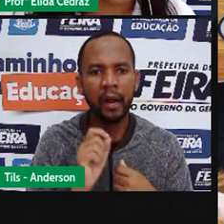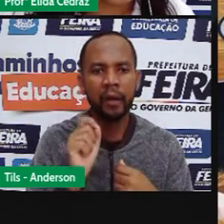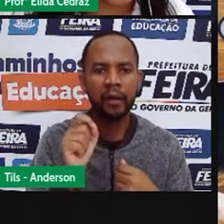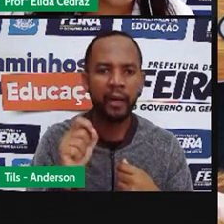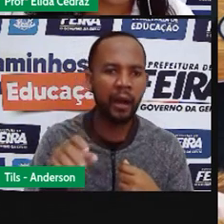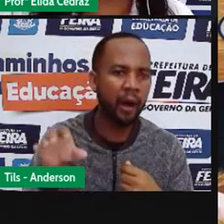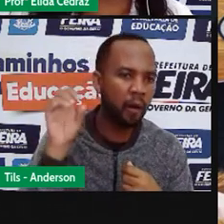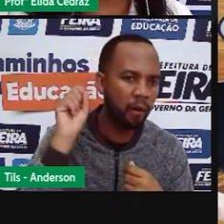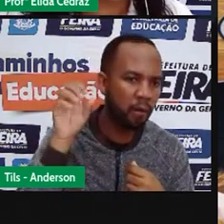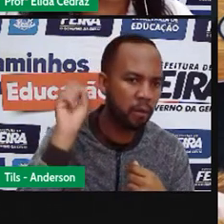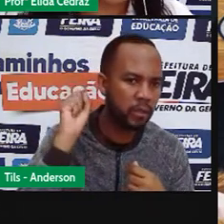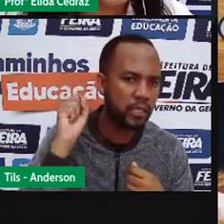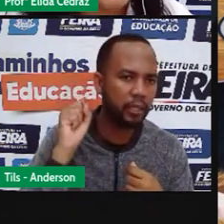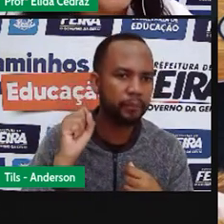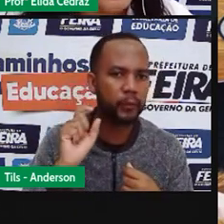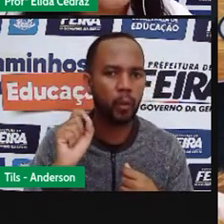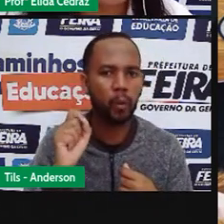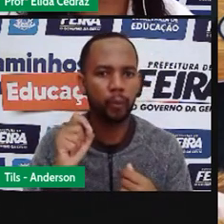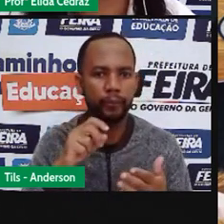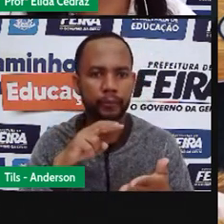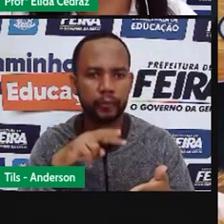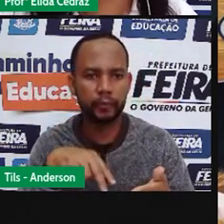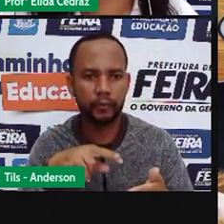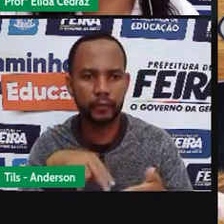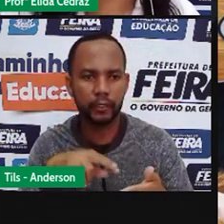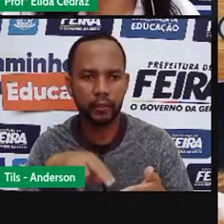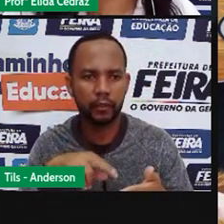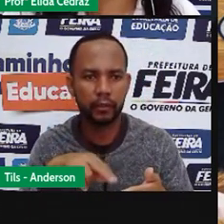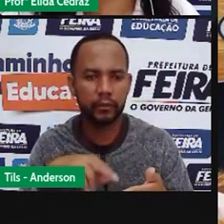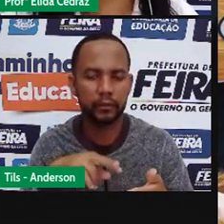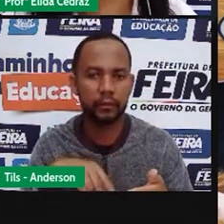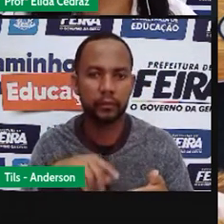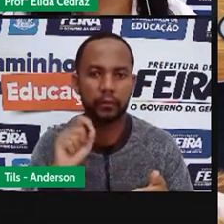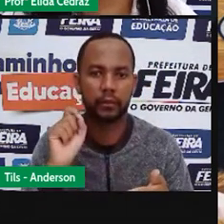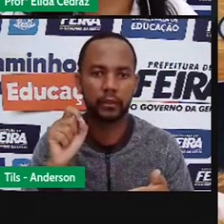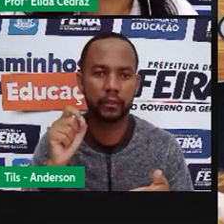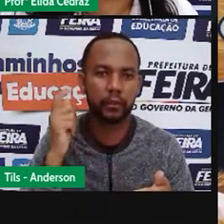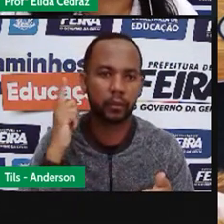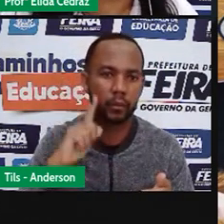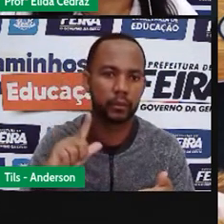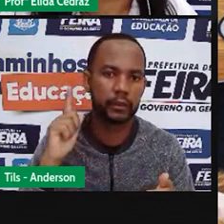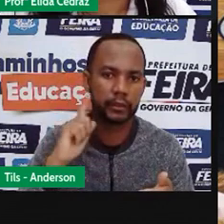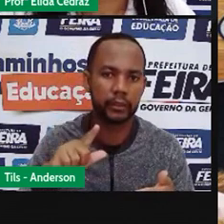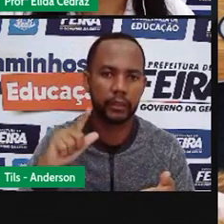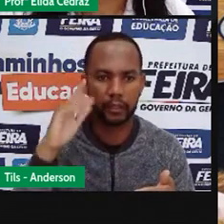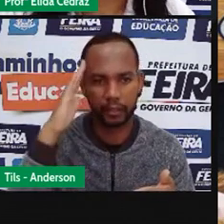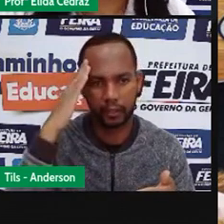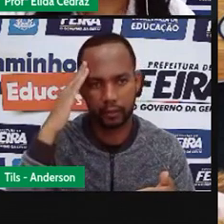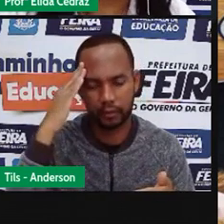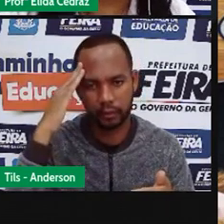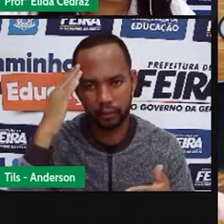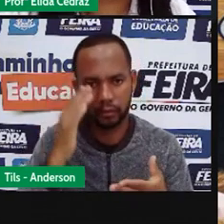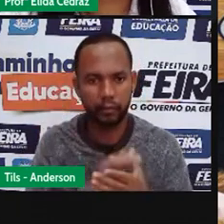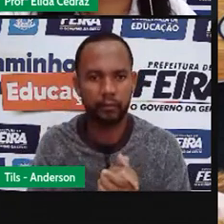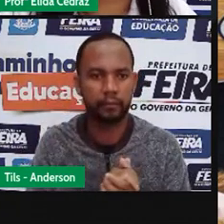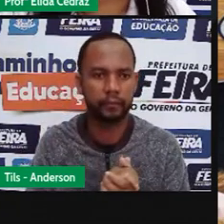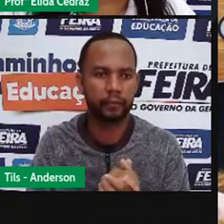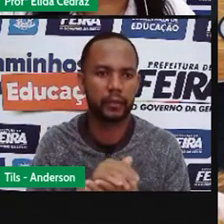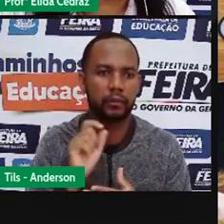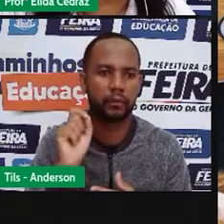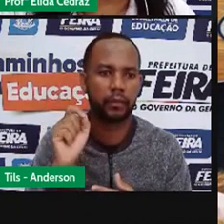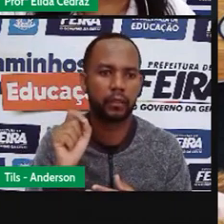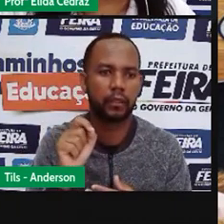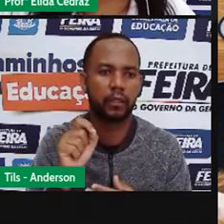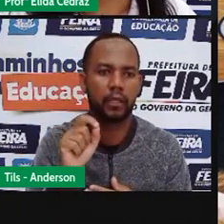ouça ou leia, ela consiga compreender aquilo